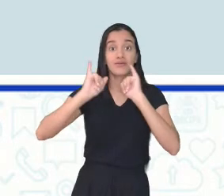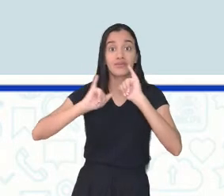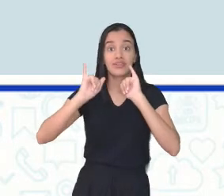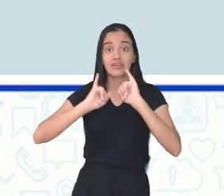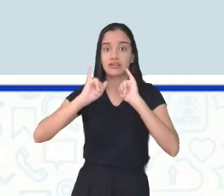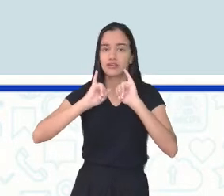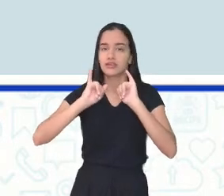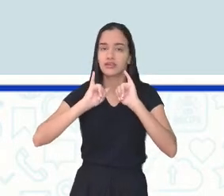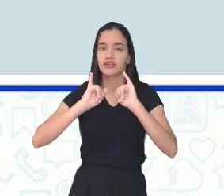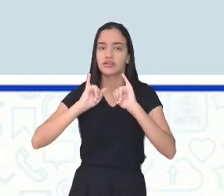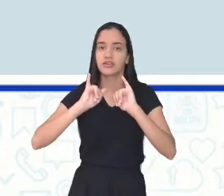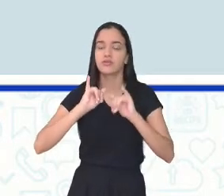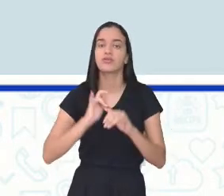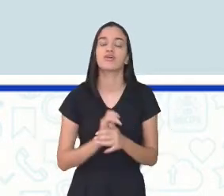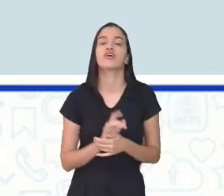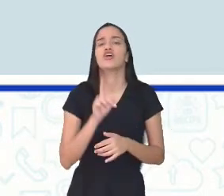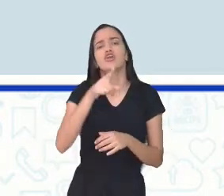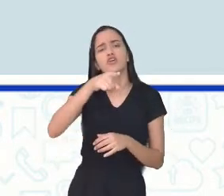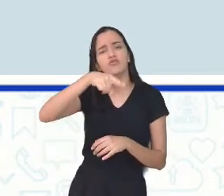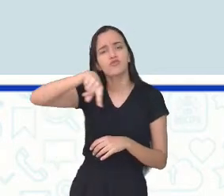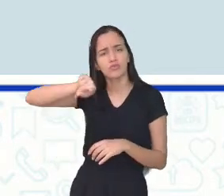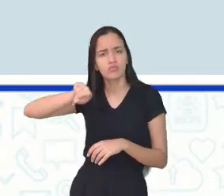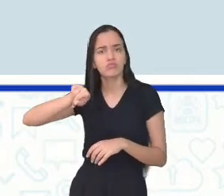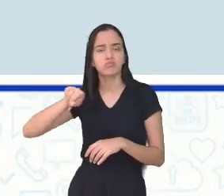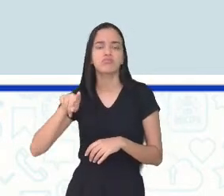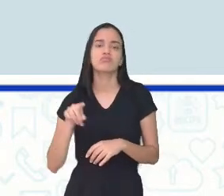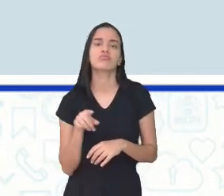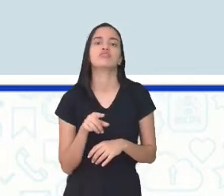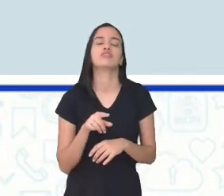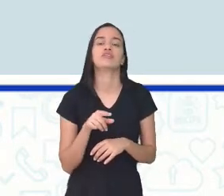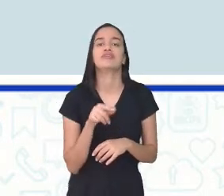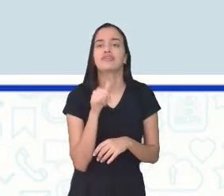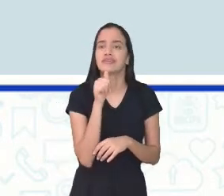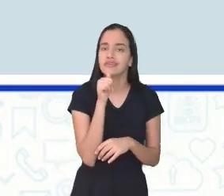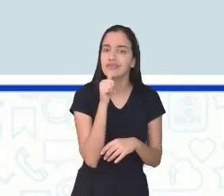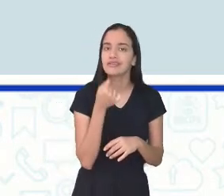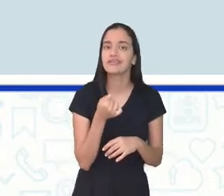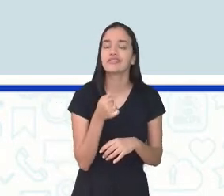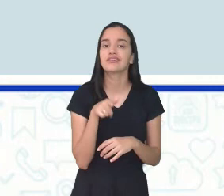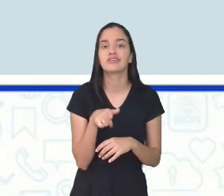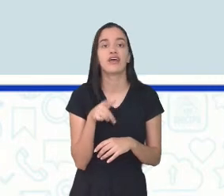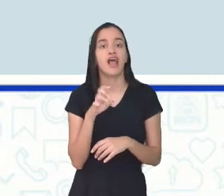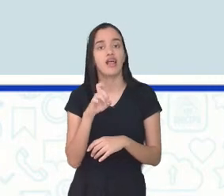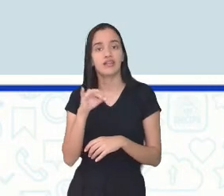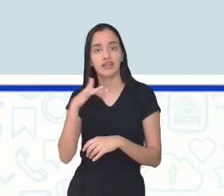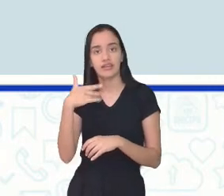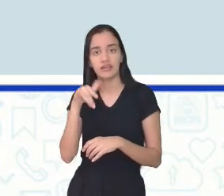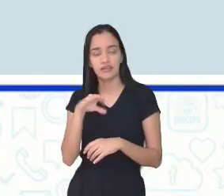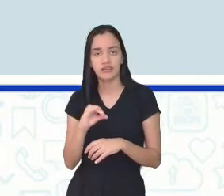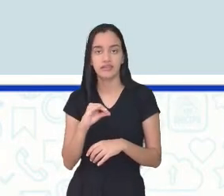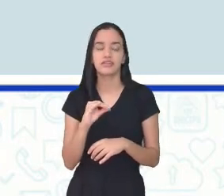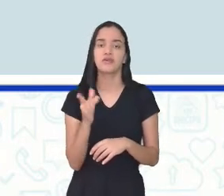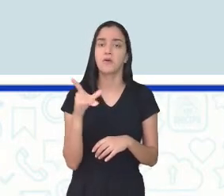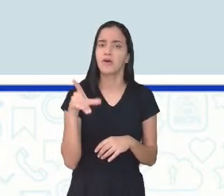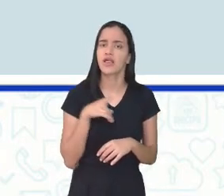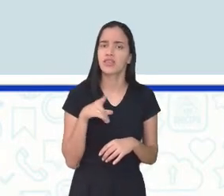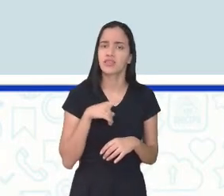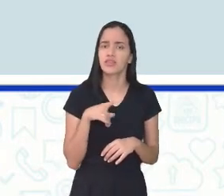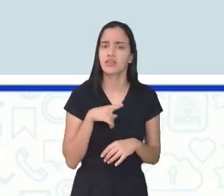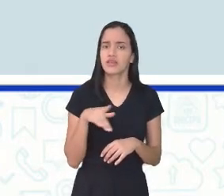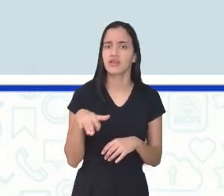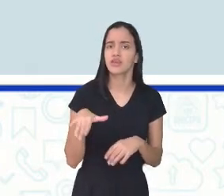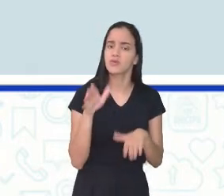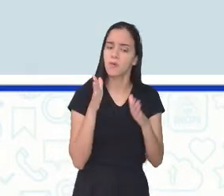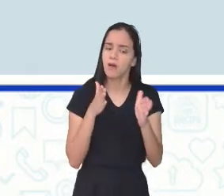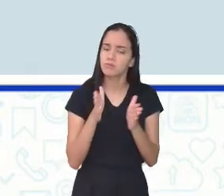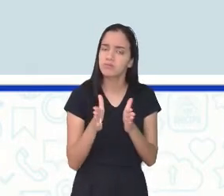Olha só, e você ainda vai estar lá, não é, na próxima edição, não é? Tem lá um espaço, e